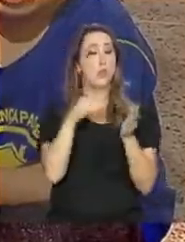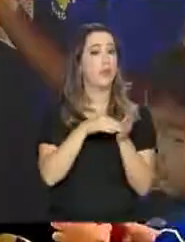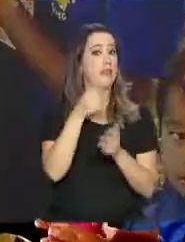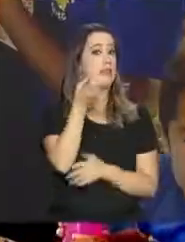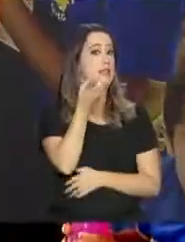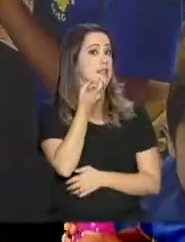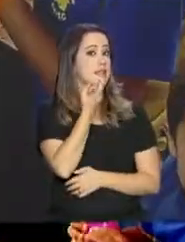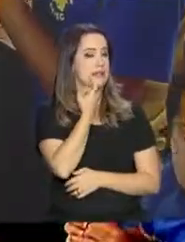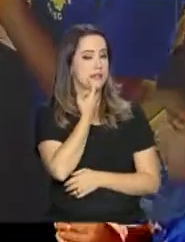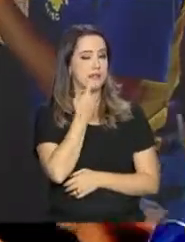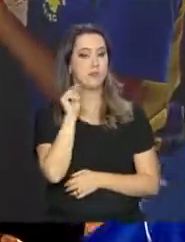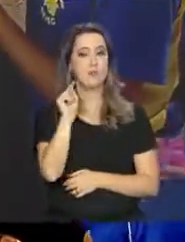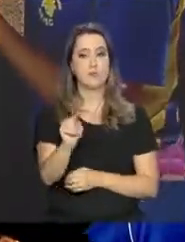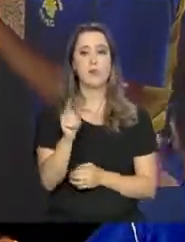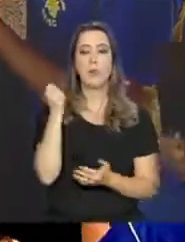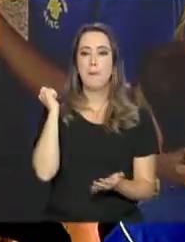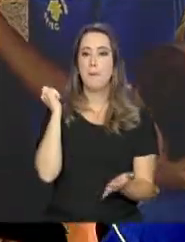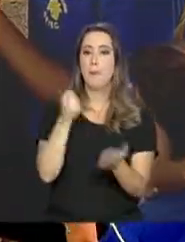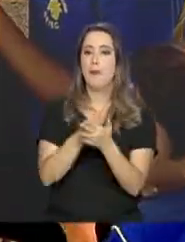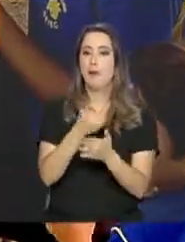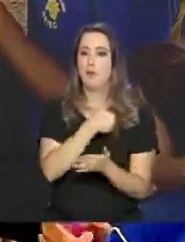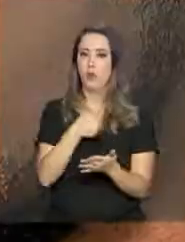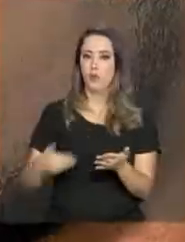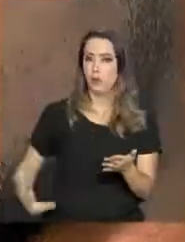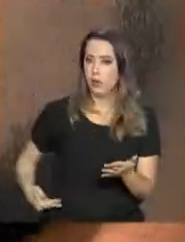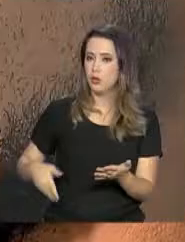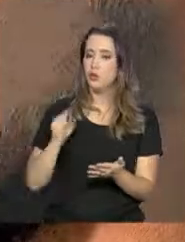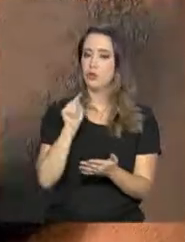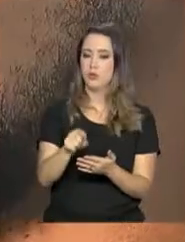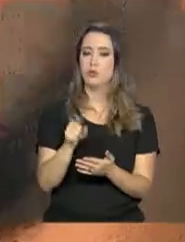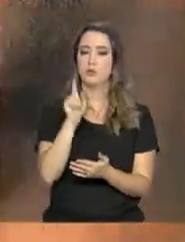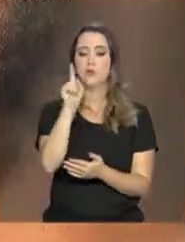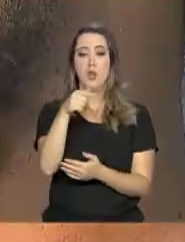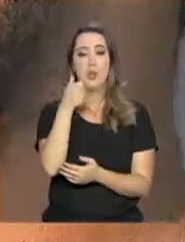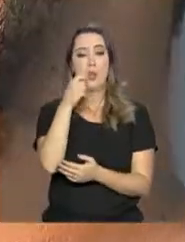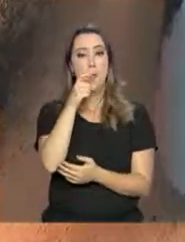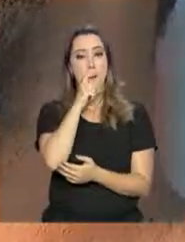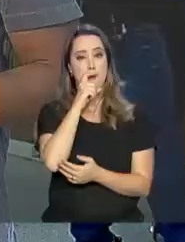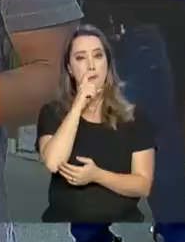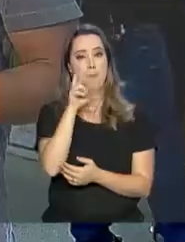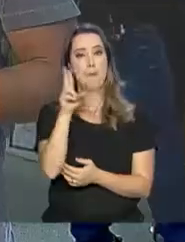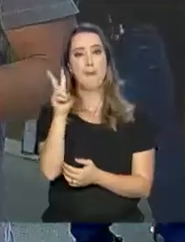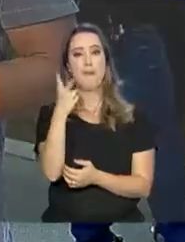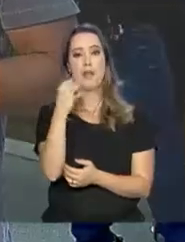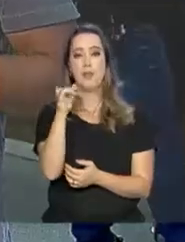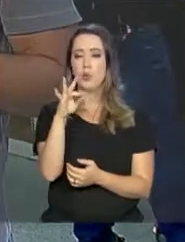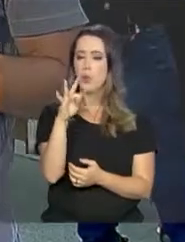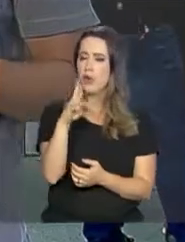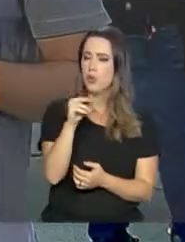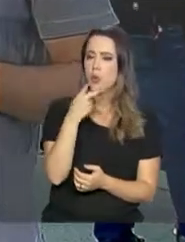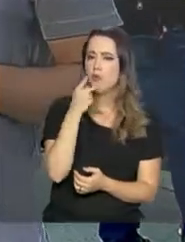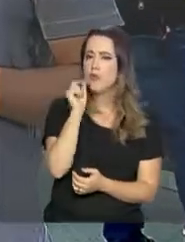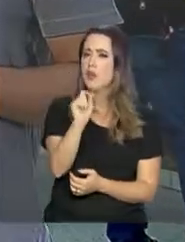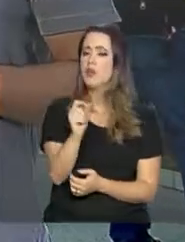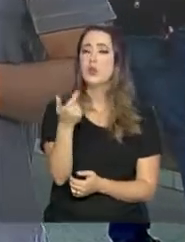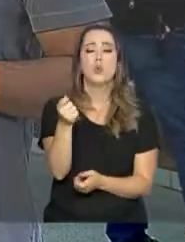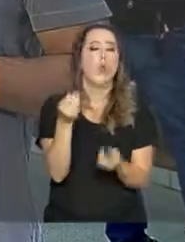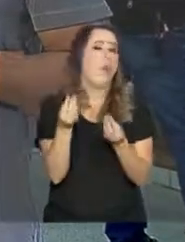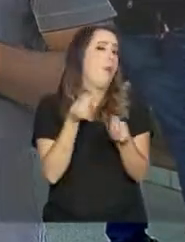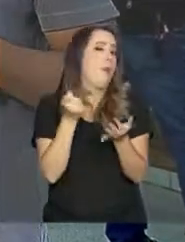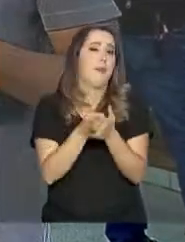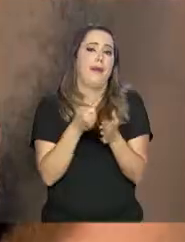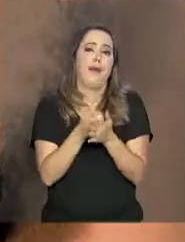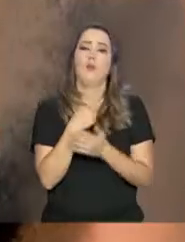-feira. A instituição é mantida com dinheiro público. E o Reginaldo, pai do Heitor, diz que não teria condições de pagar pelo